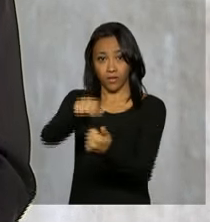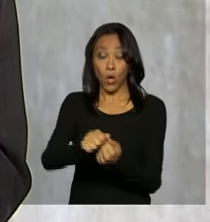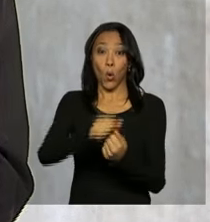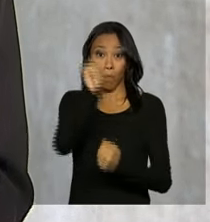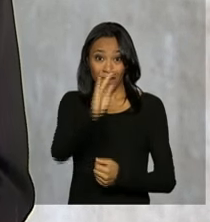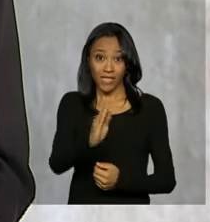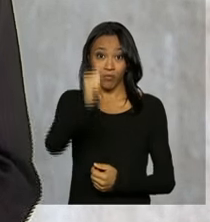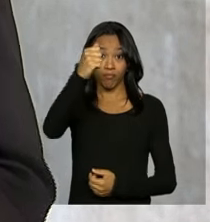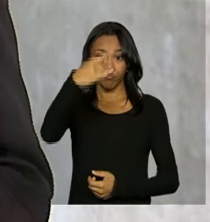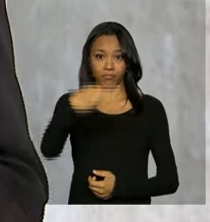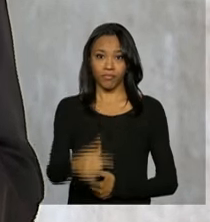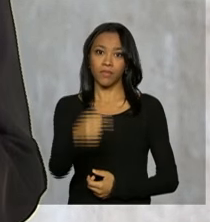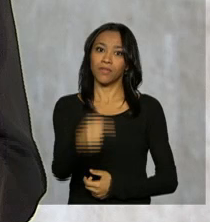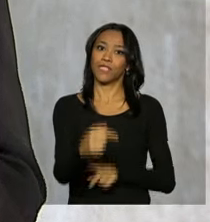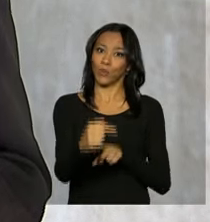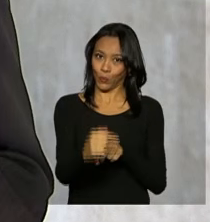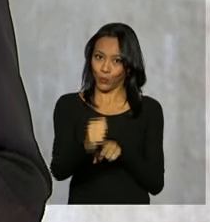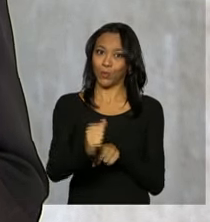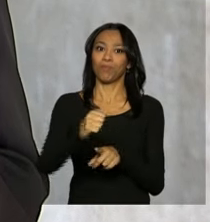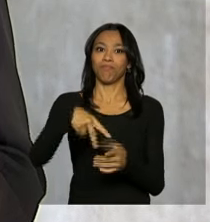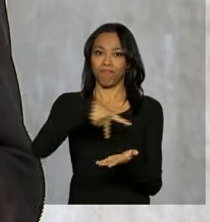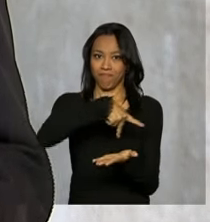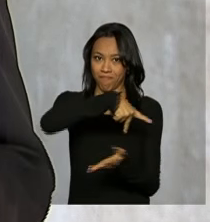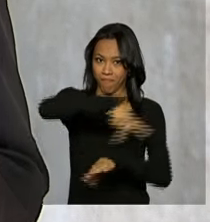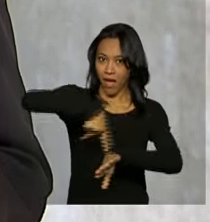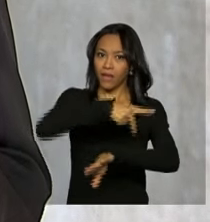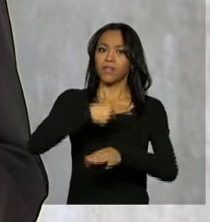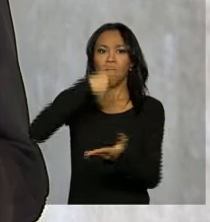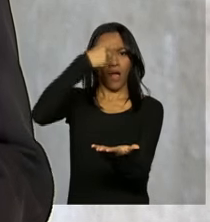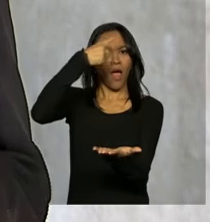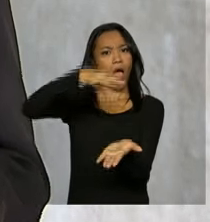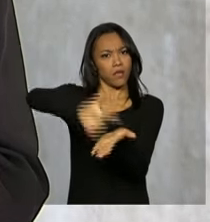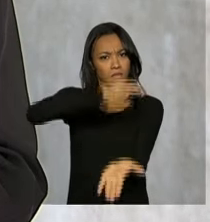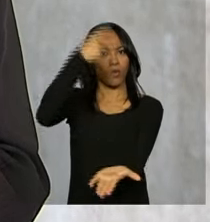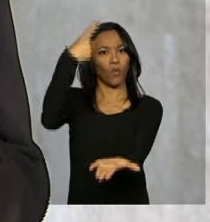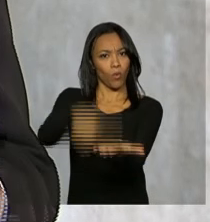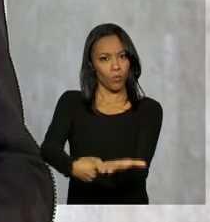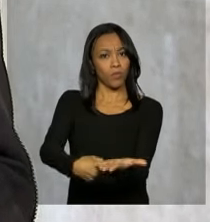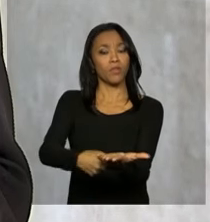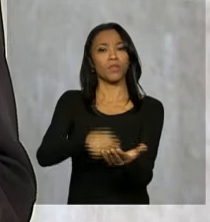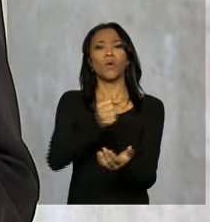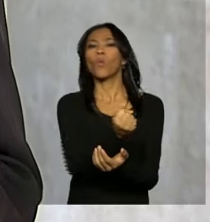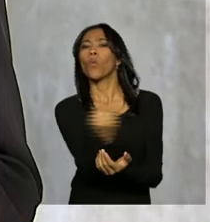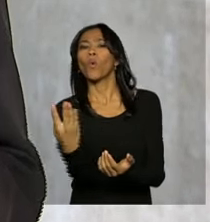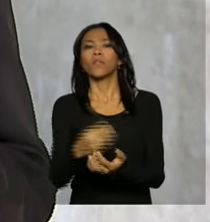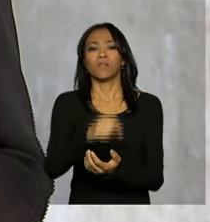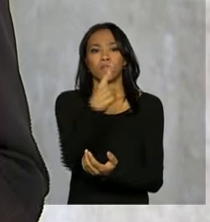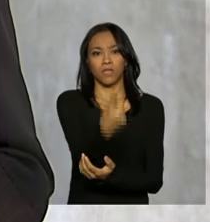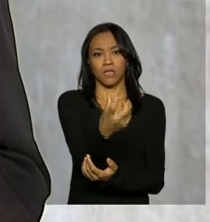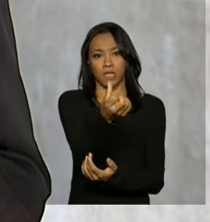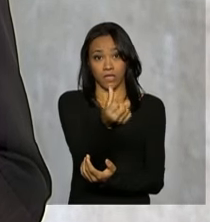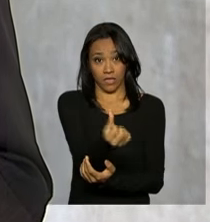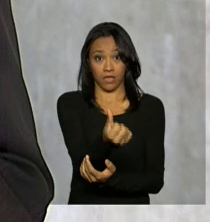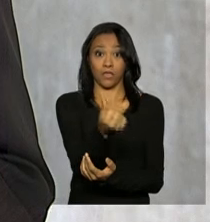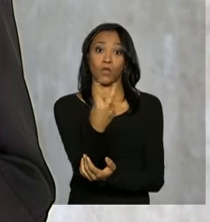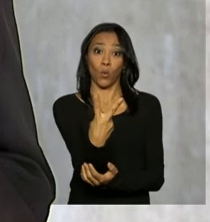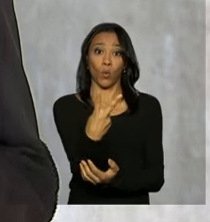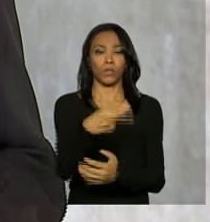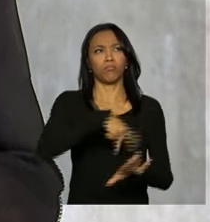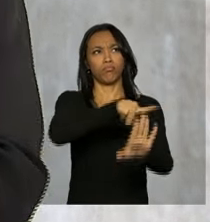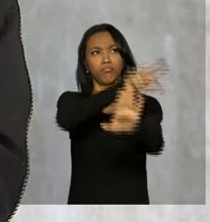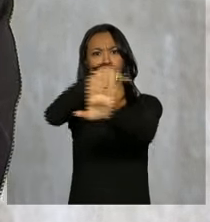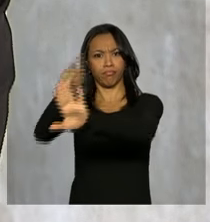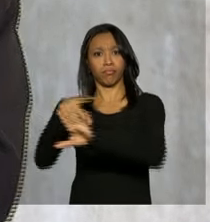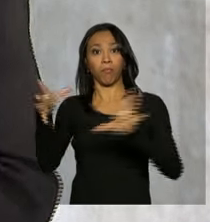72º país a ratificar este acordo entre os 162 que fazem parte da